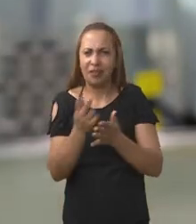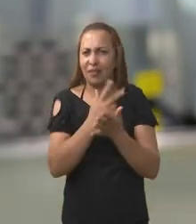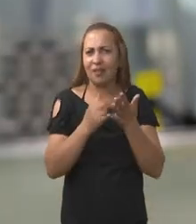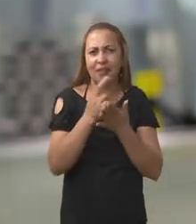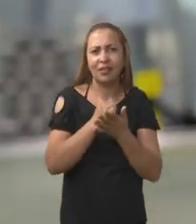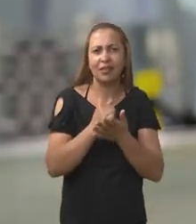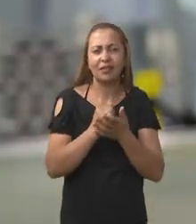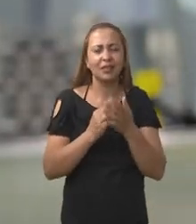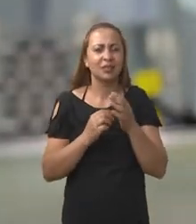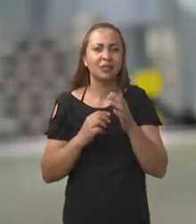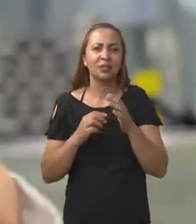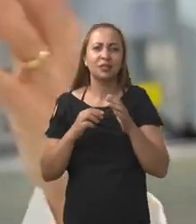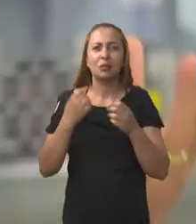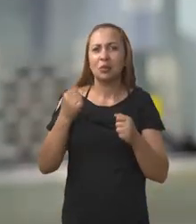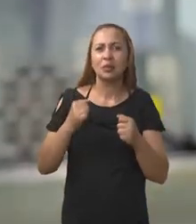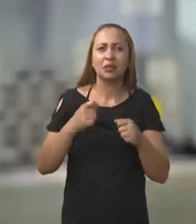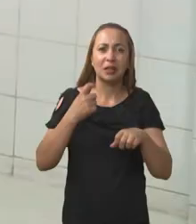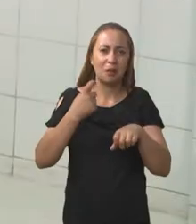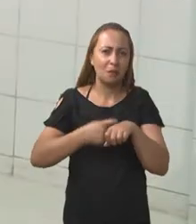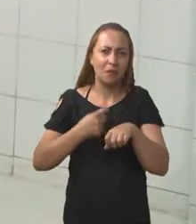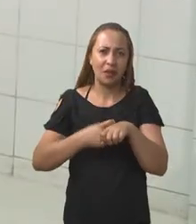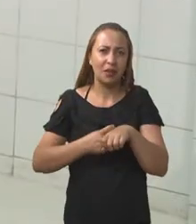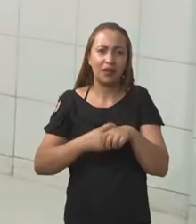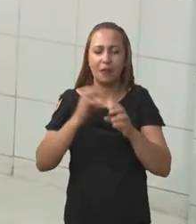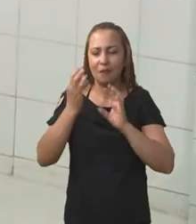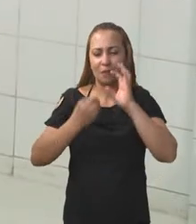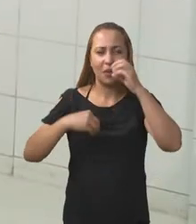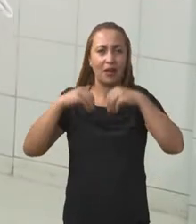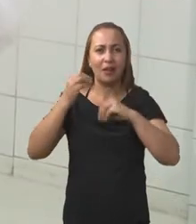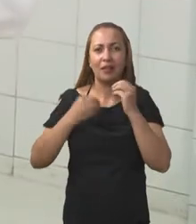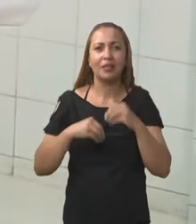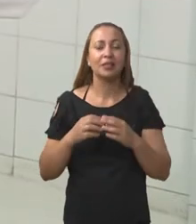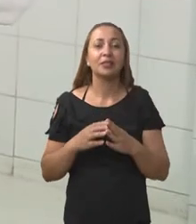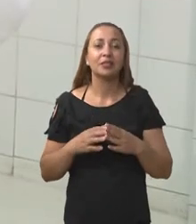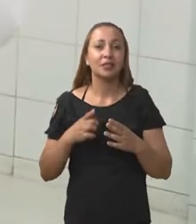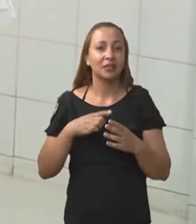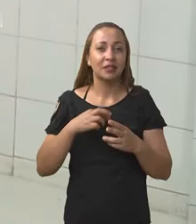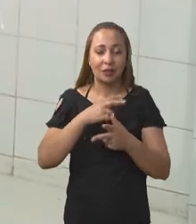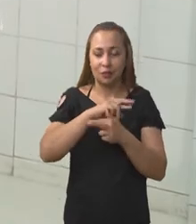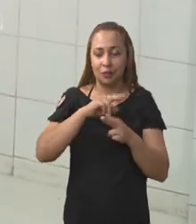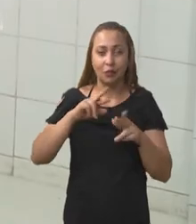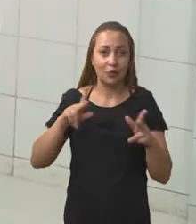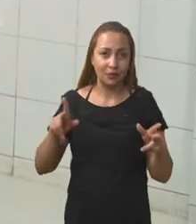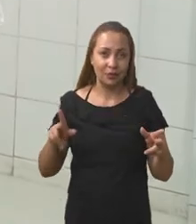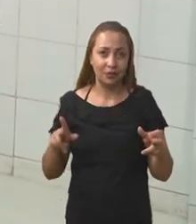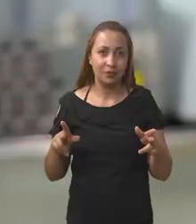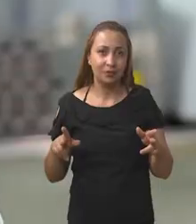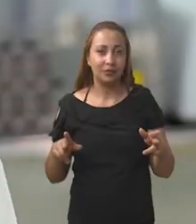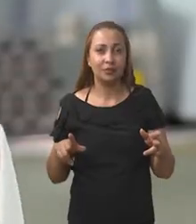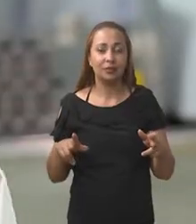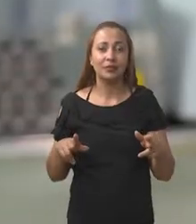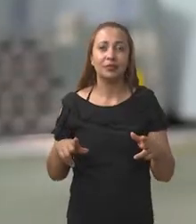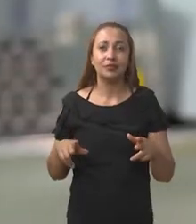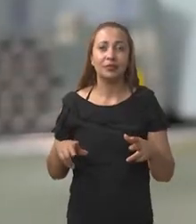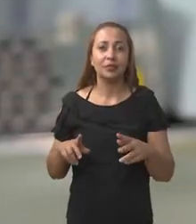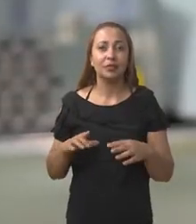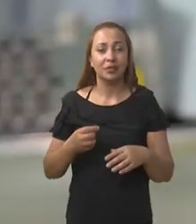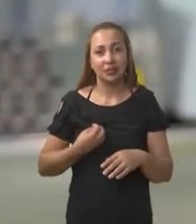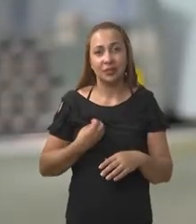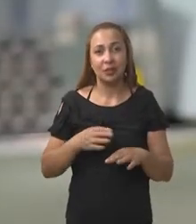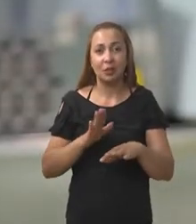formas, eles podem ser metálicos ou plásticos. E eles têm diferentes formas e estão